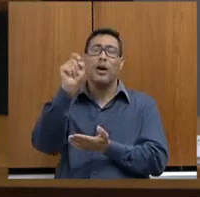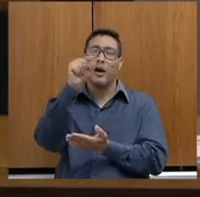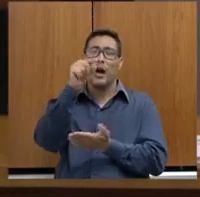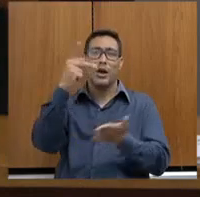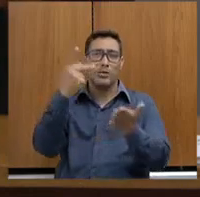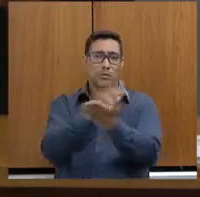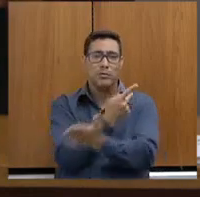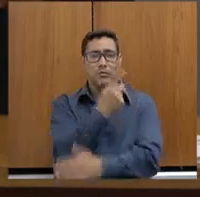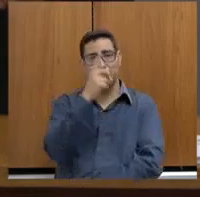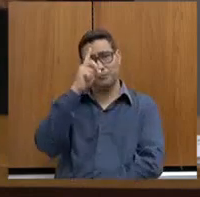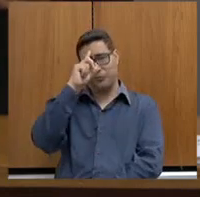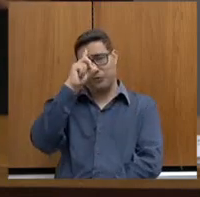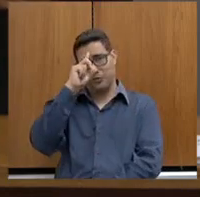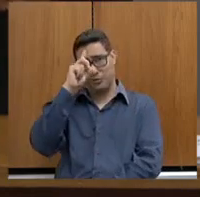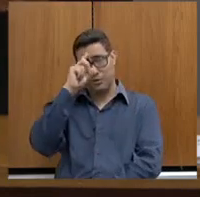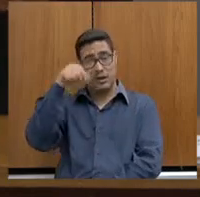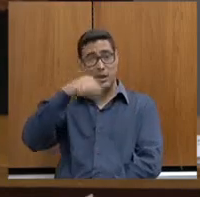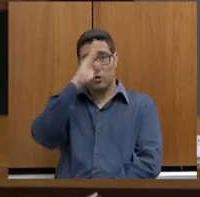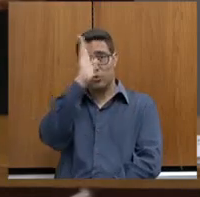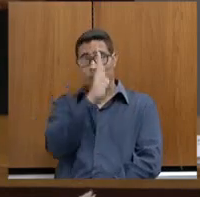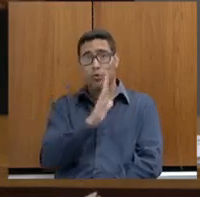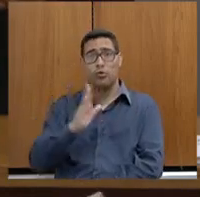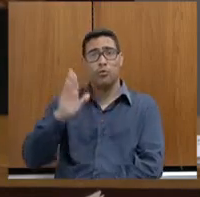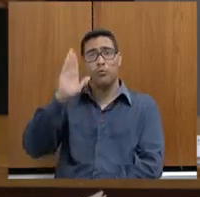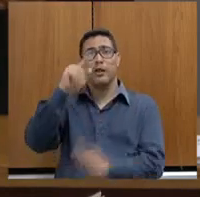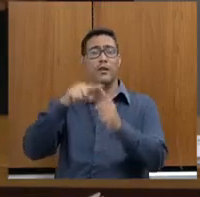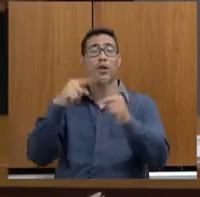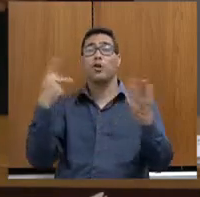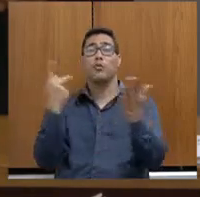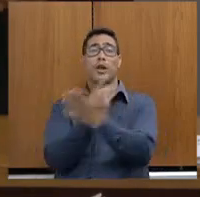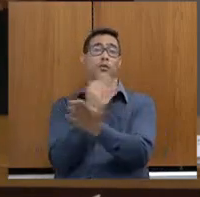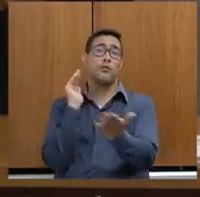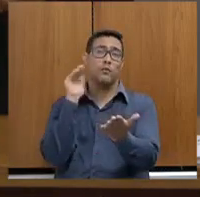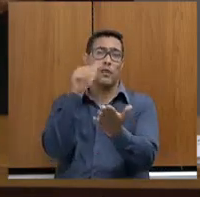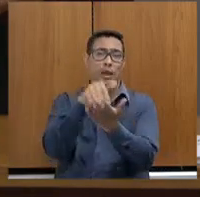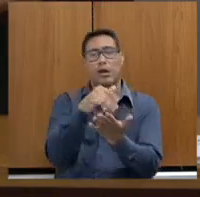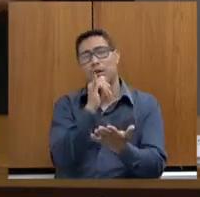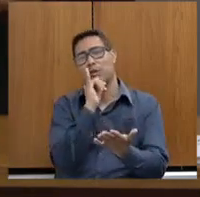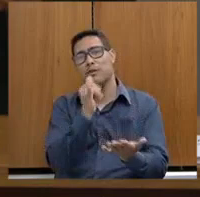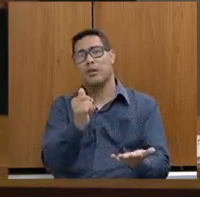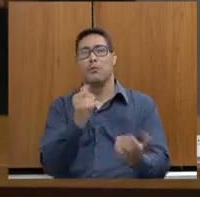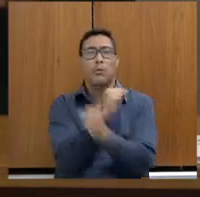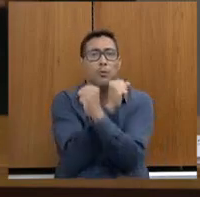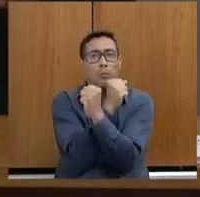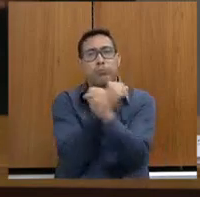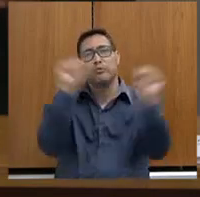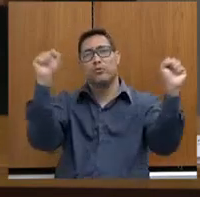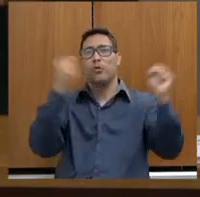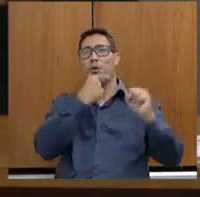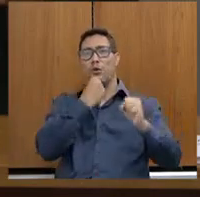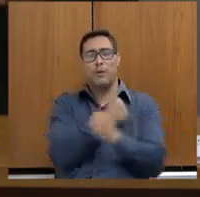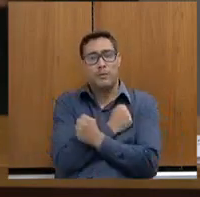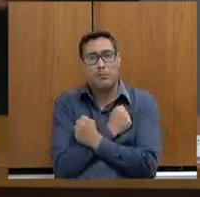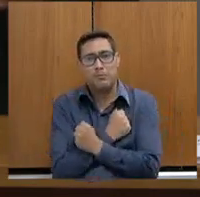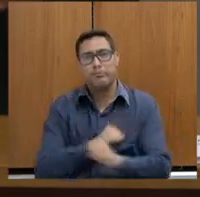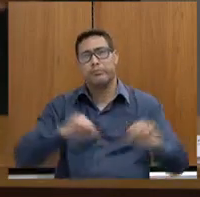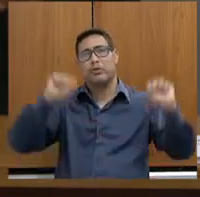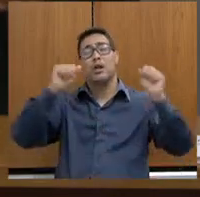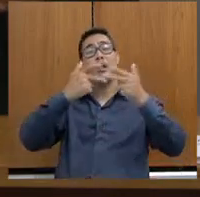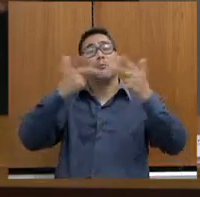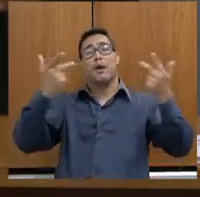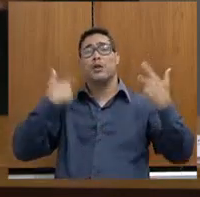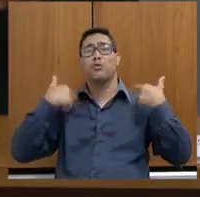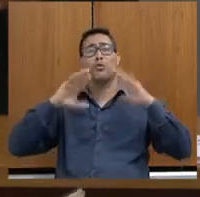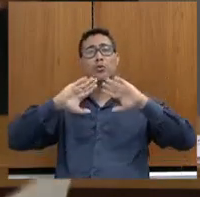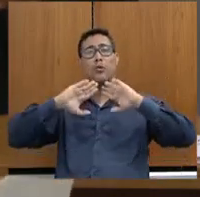todos os dias. Aqui no Brasil não acontecem os atos finais do terror, que são as explosões das bombas, aquela coisa toda, mas toda a captação, o